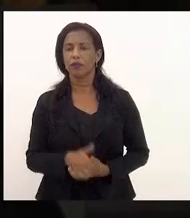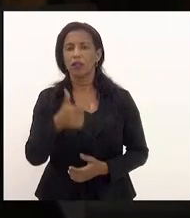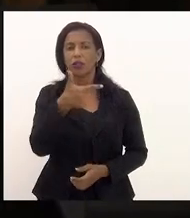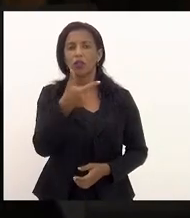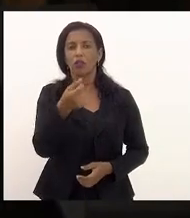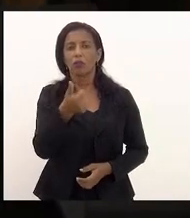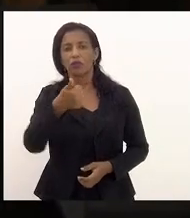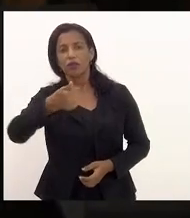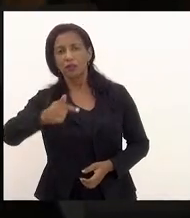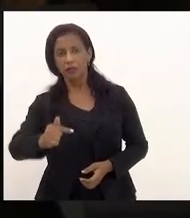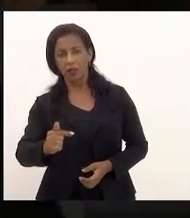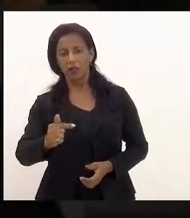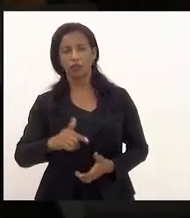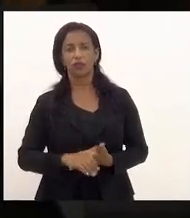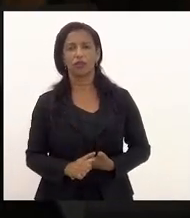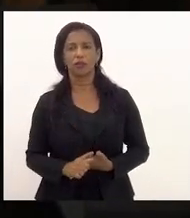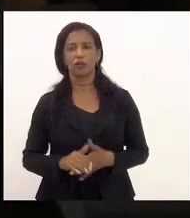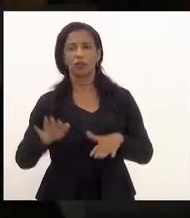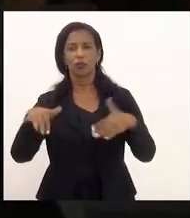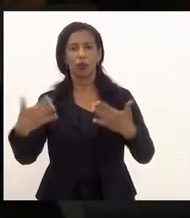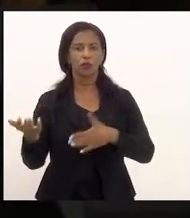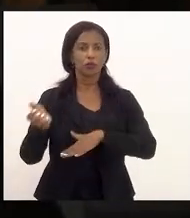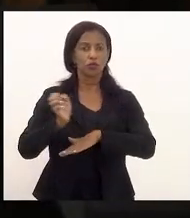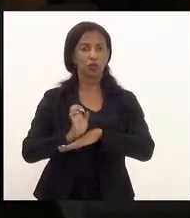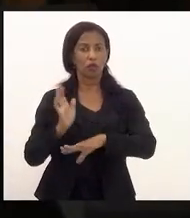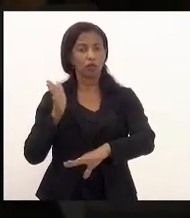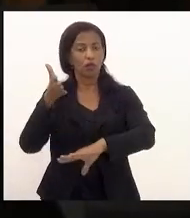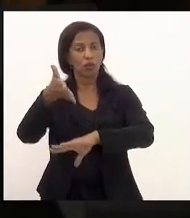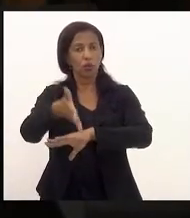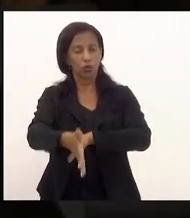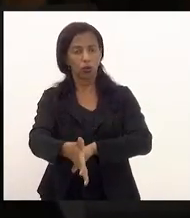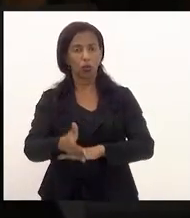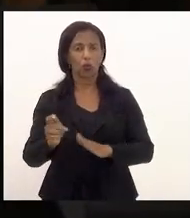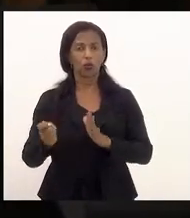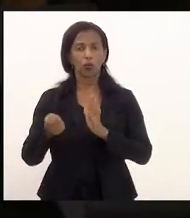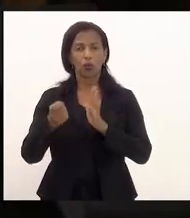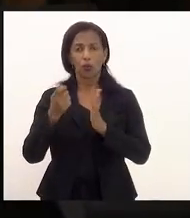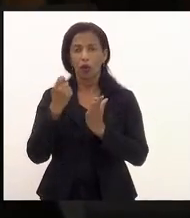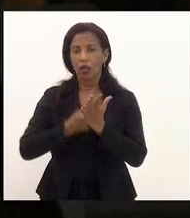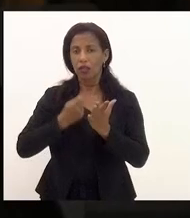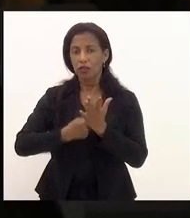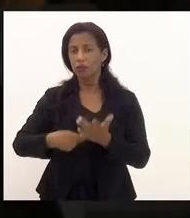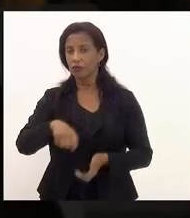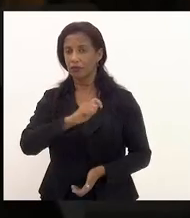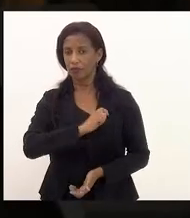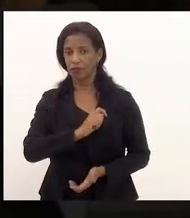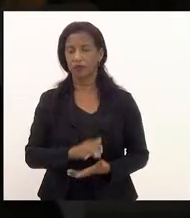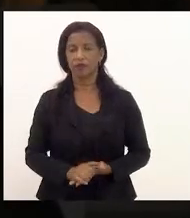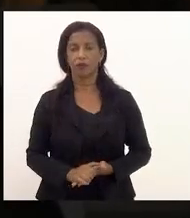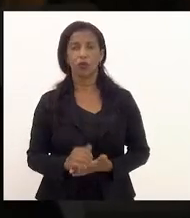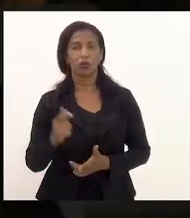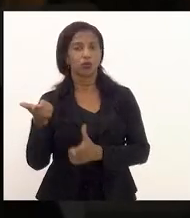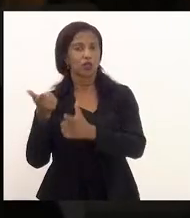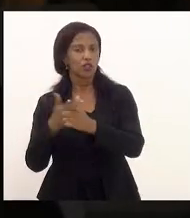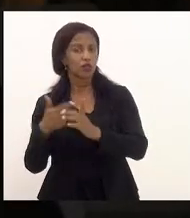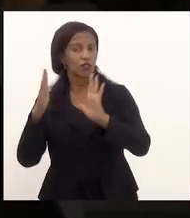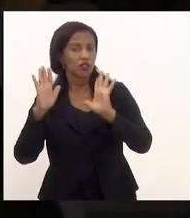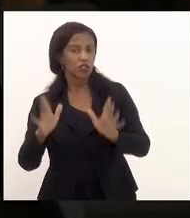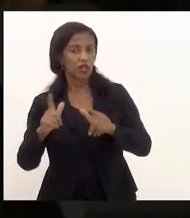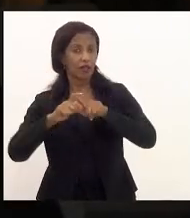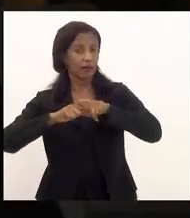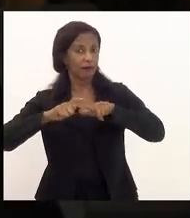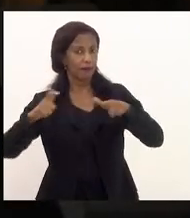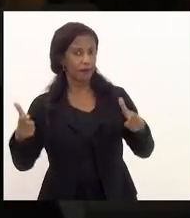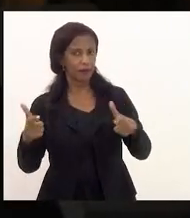2017 quando o Estado adentrou o regime de recuperação fiscal sua dívida que já era de grande